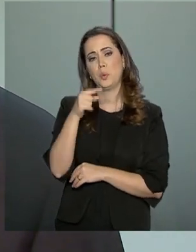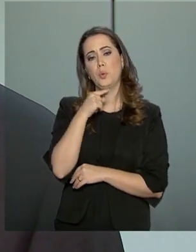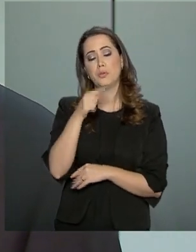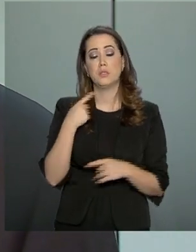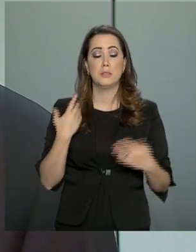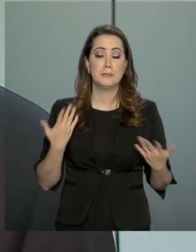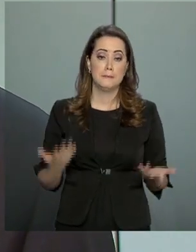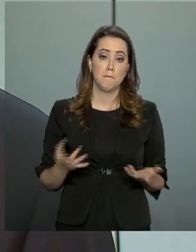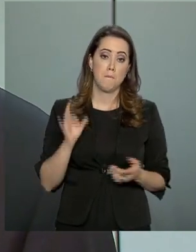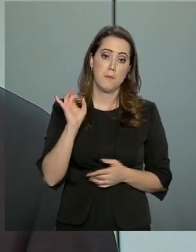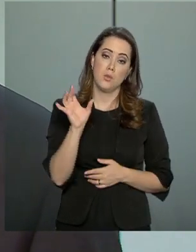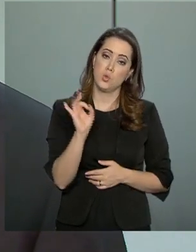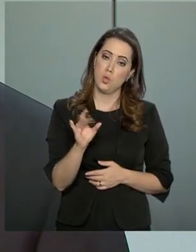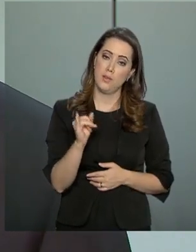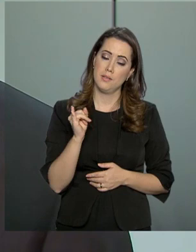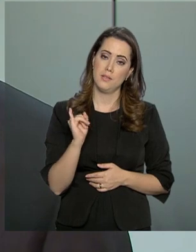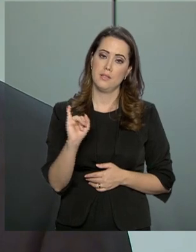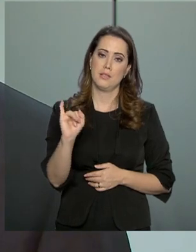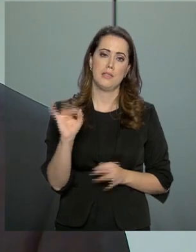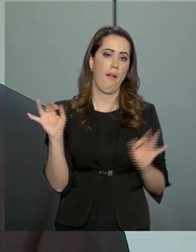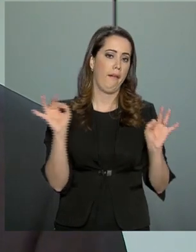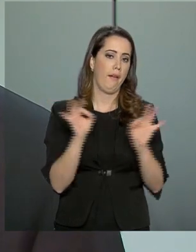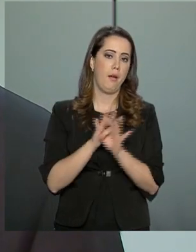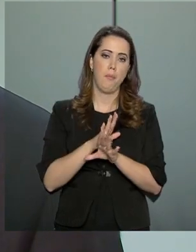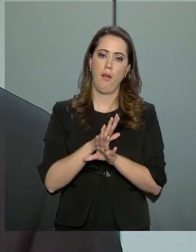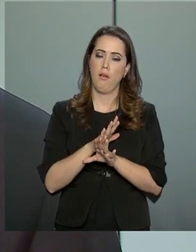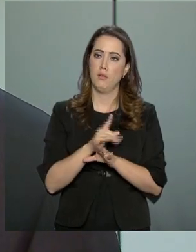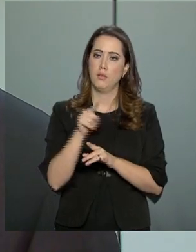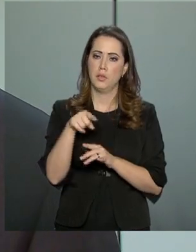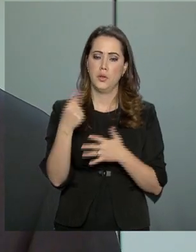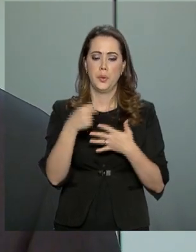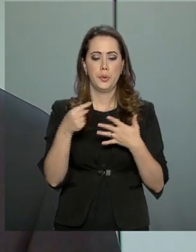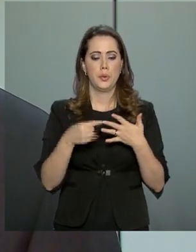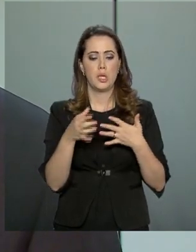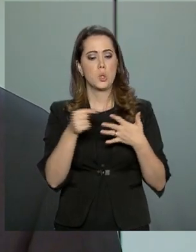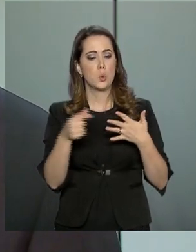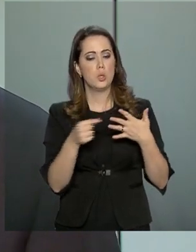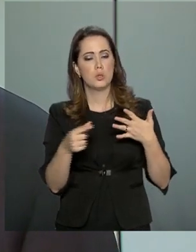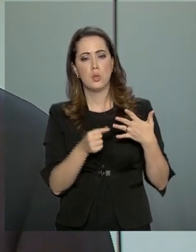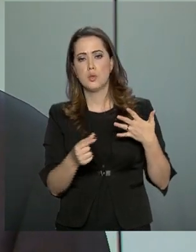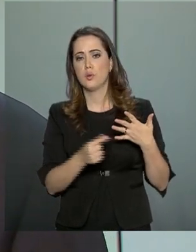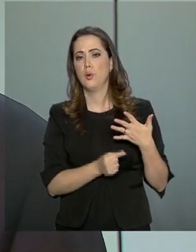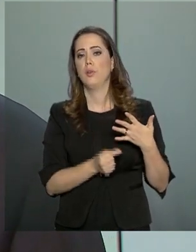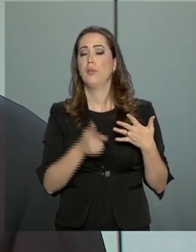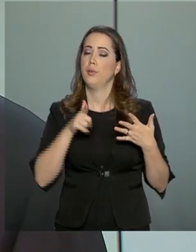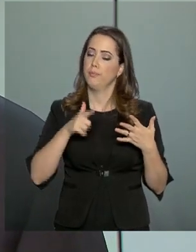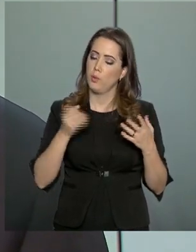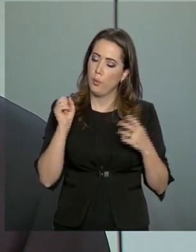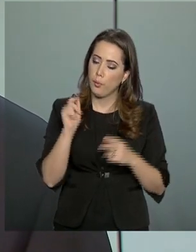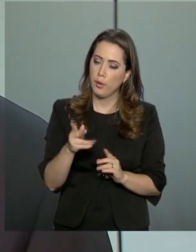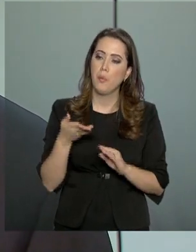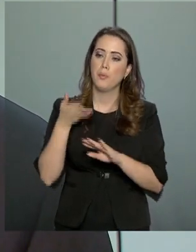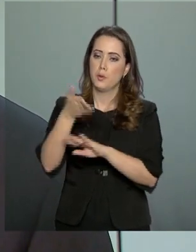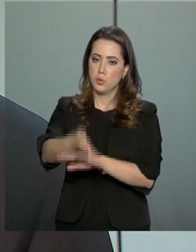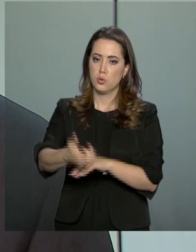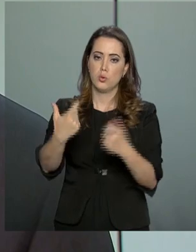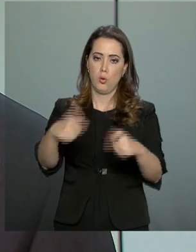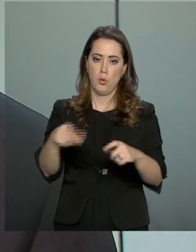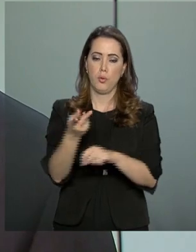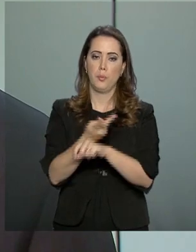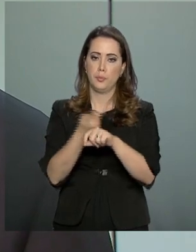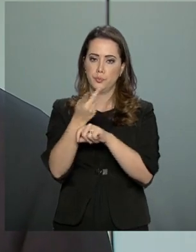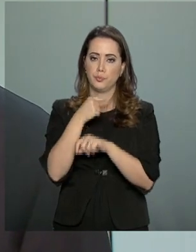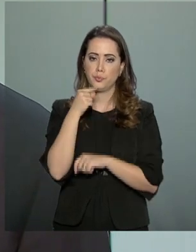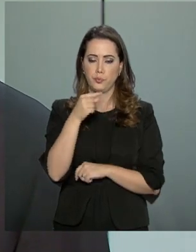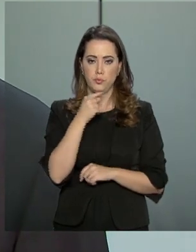dúvida, exceto se esgotarem essas alternativas que ele tem de tentar esclarecer sua dúvida.